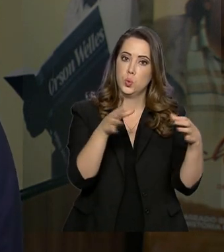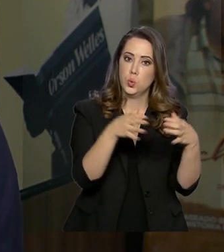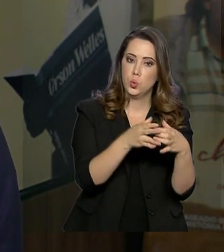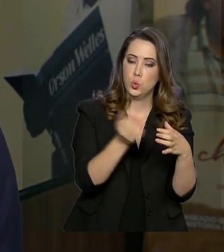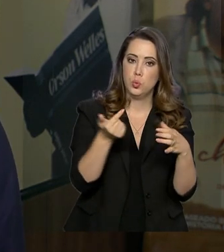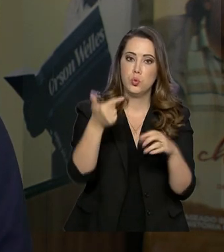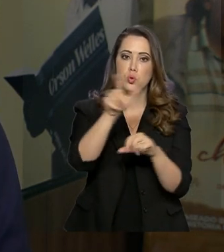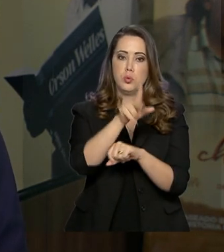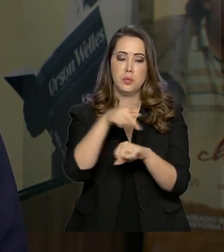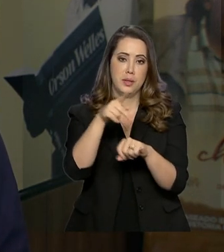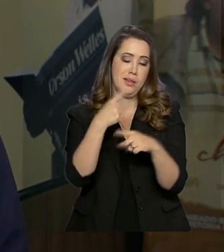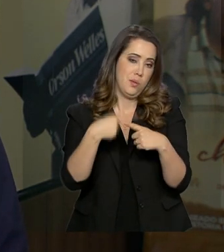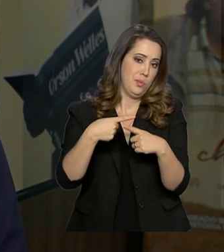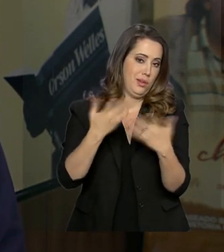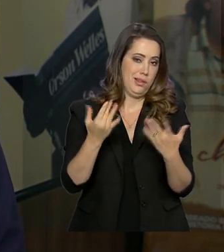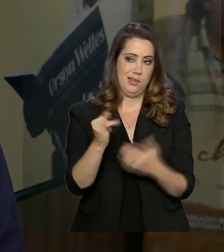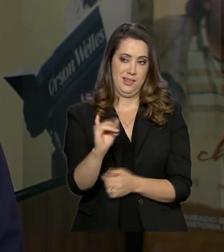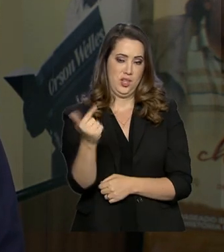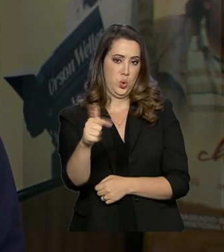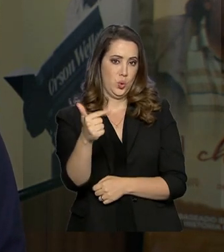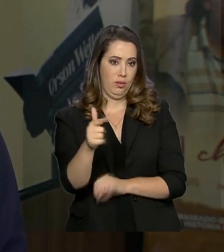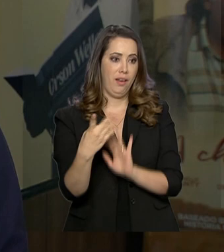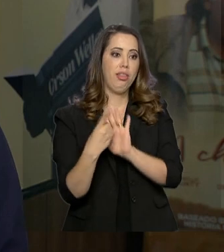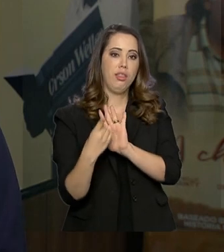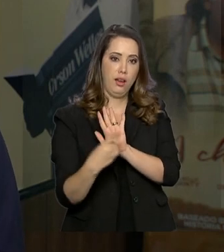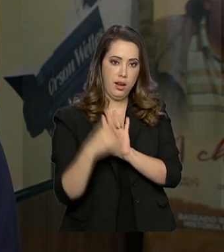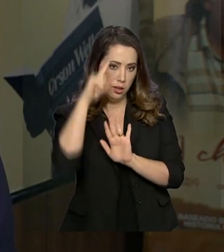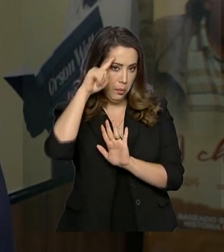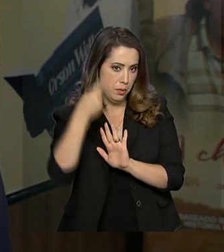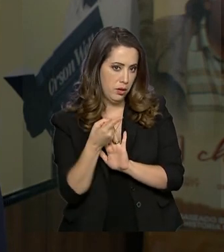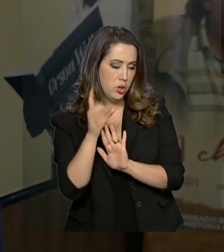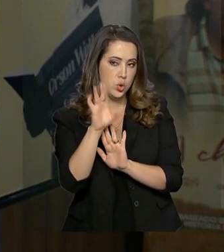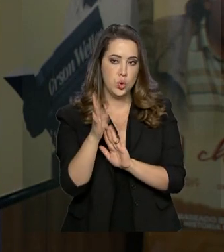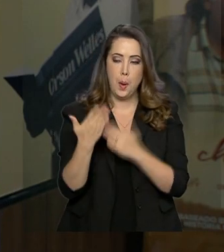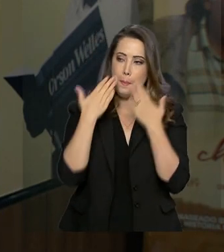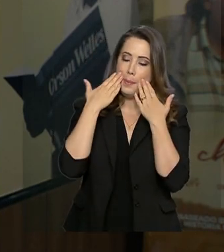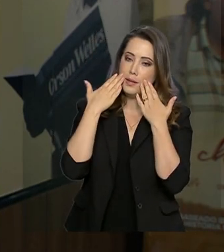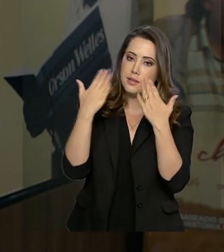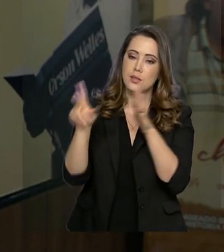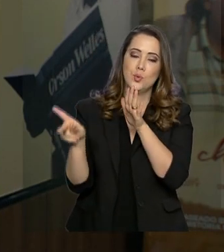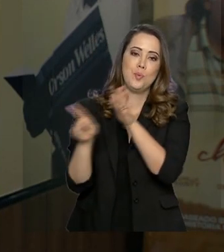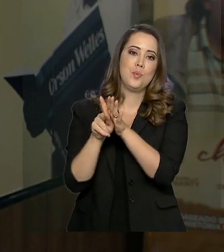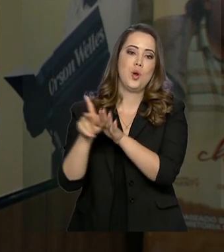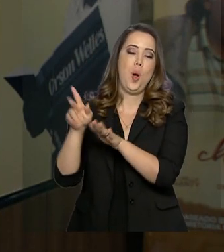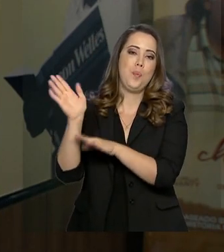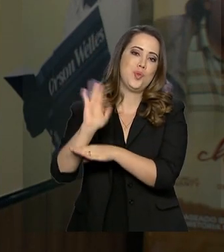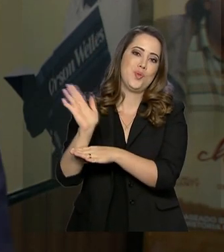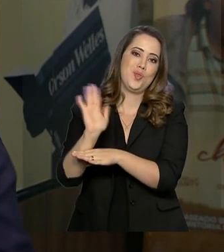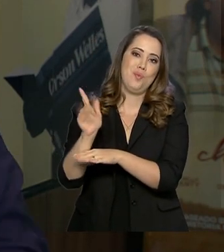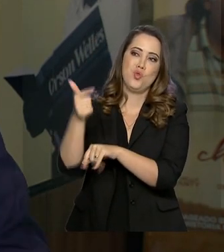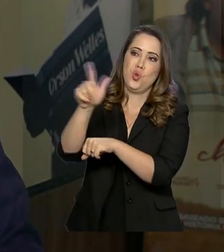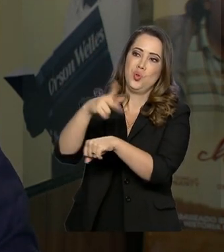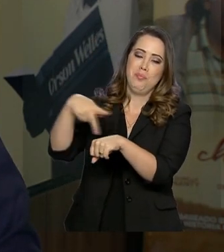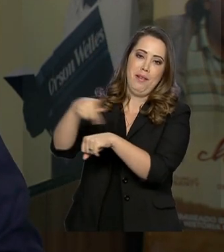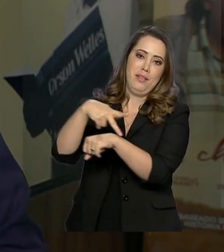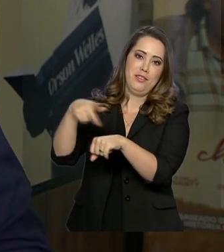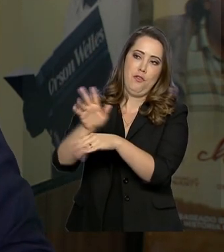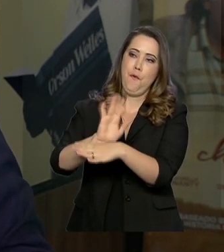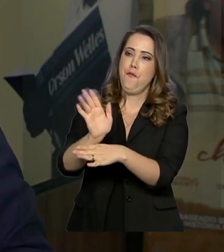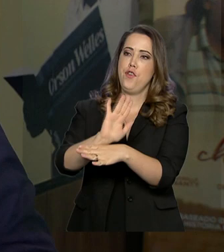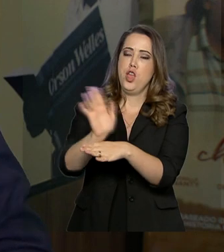multinacionais. Porque se não tiver esse decreto, eles só vão exibir os filmes internacionais, esses grandes